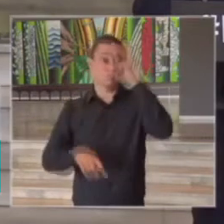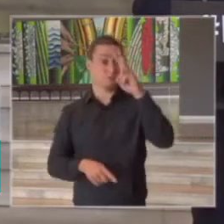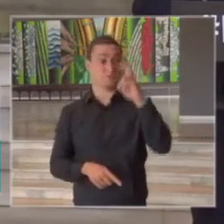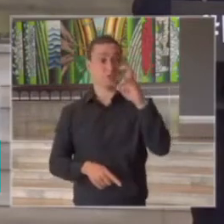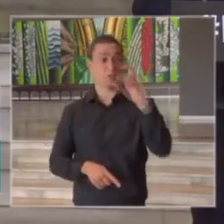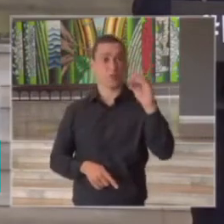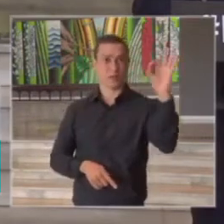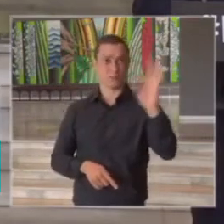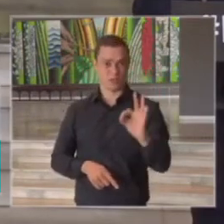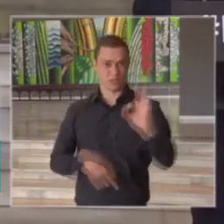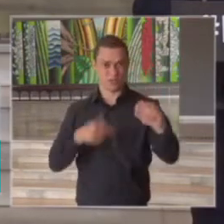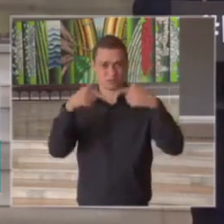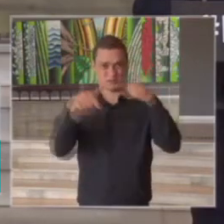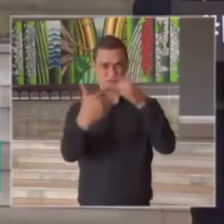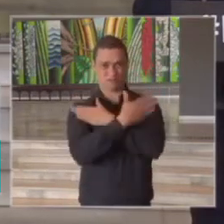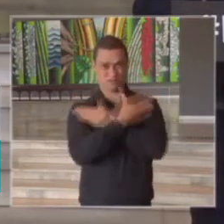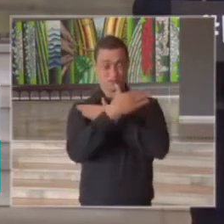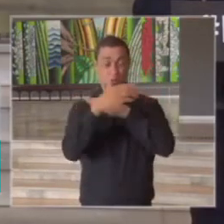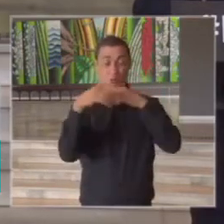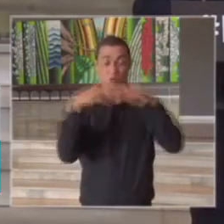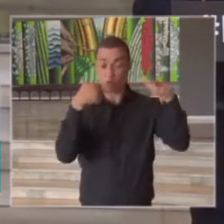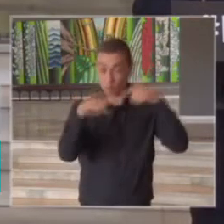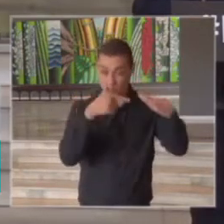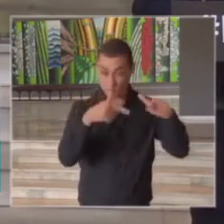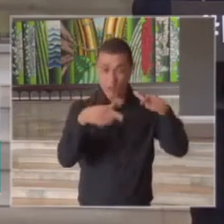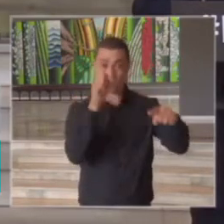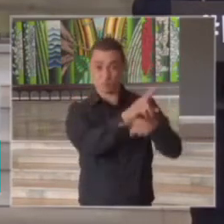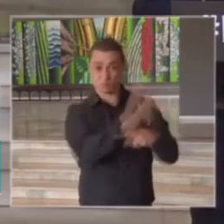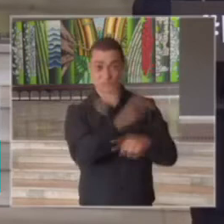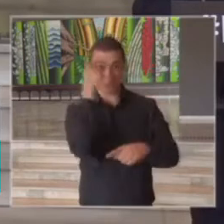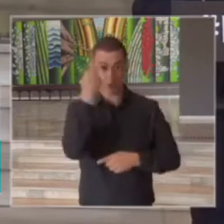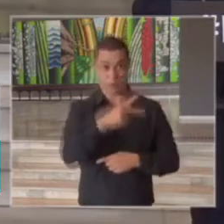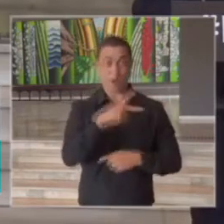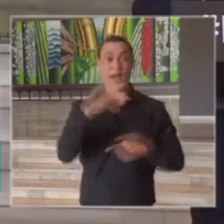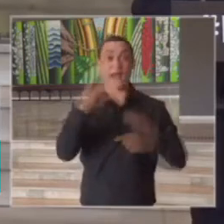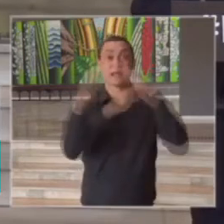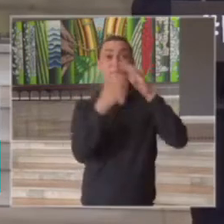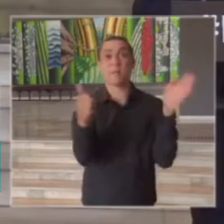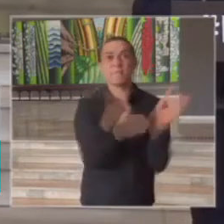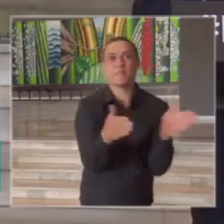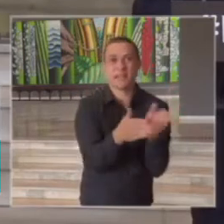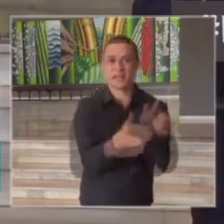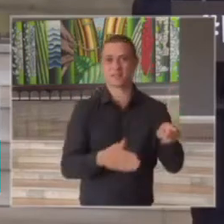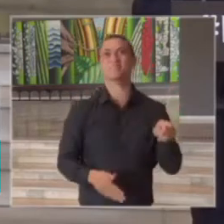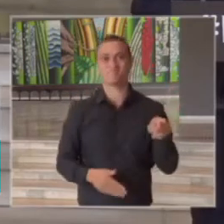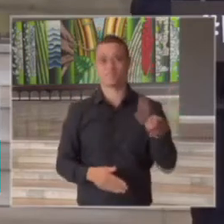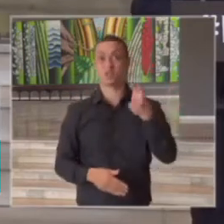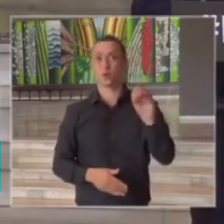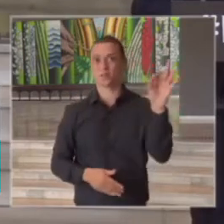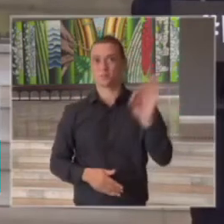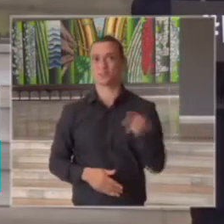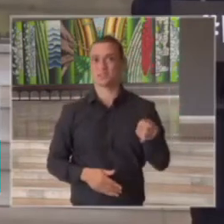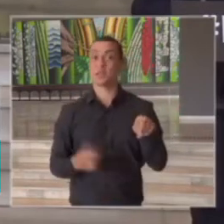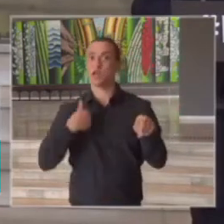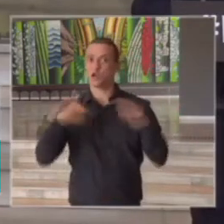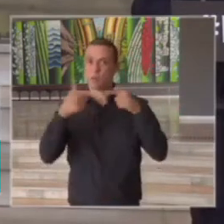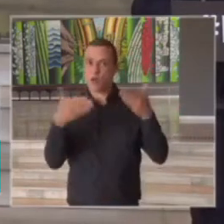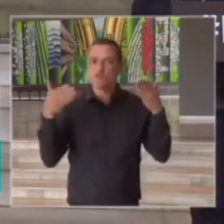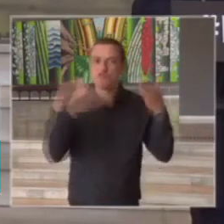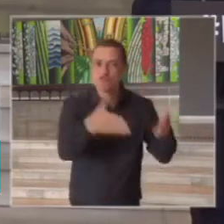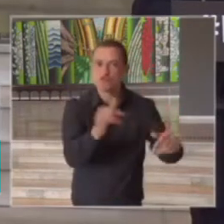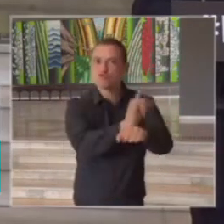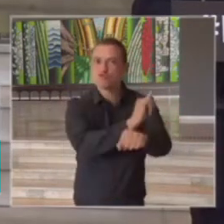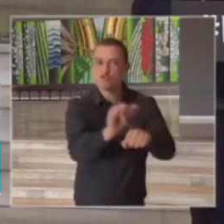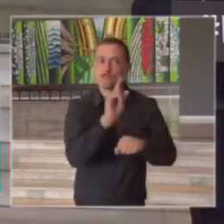% dos empregos gerados no nosso estado vem das micro e pequenas empresas e nós estamos atuando exatamente nessas micro reformas